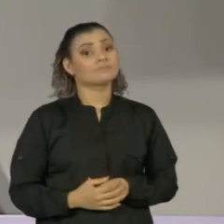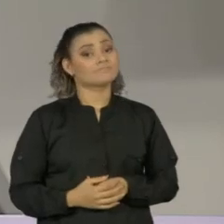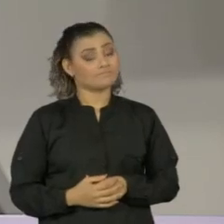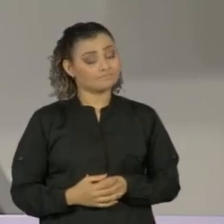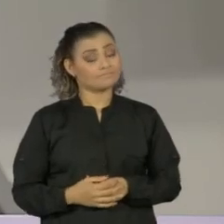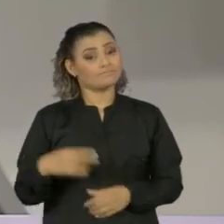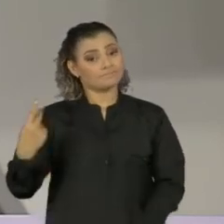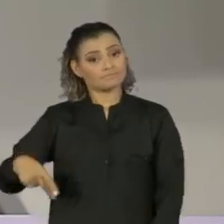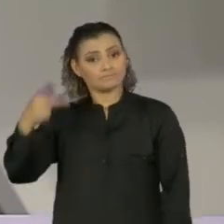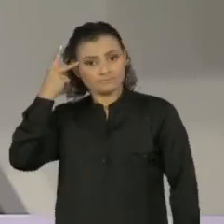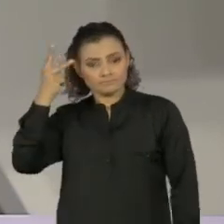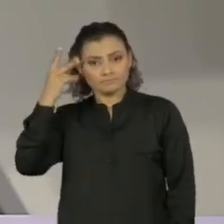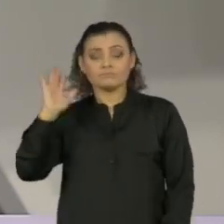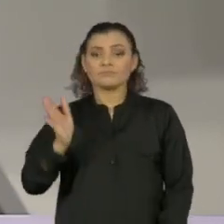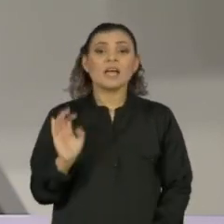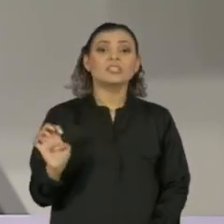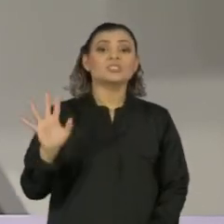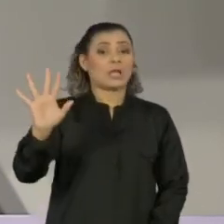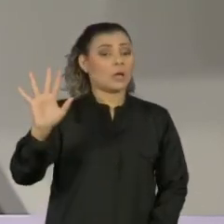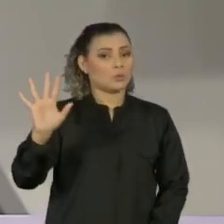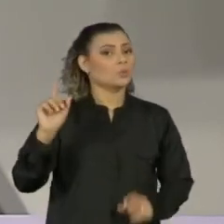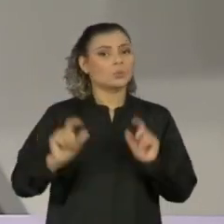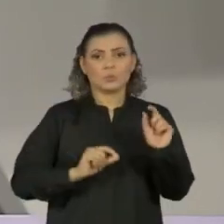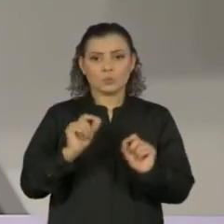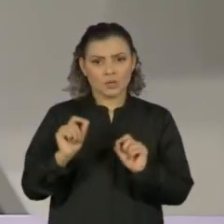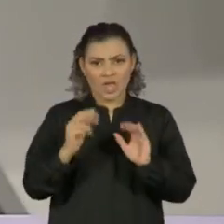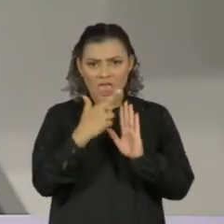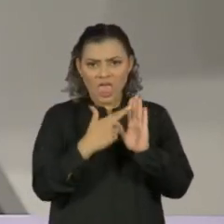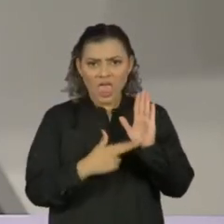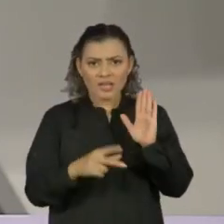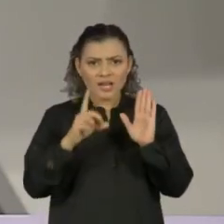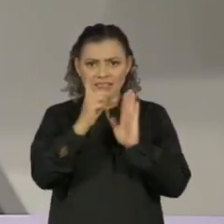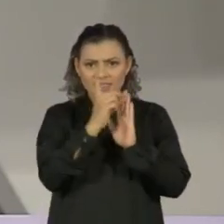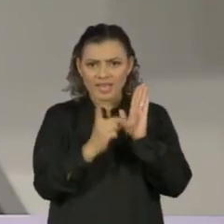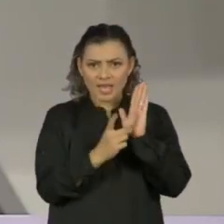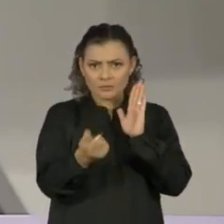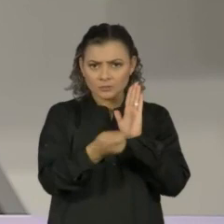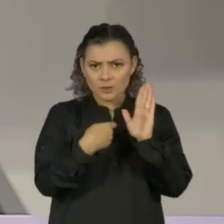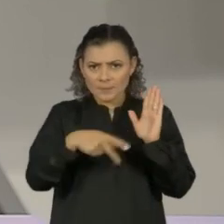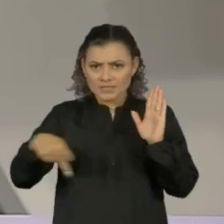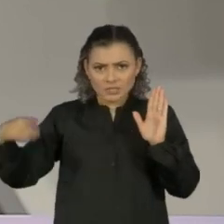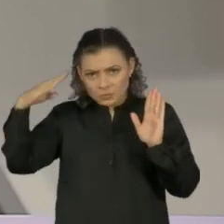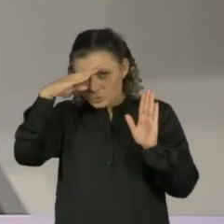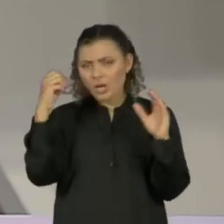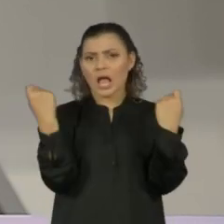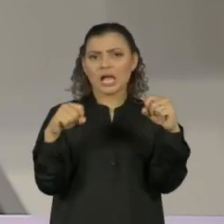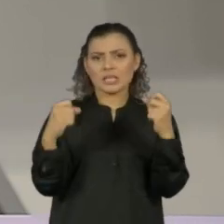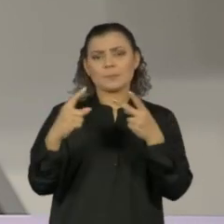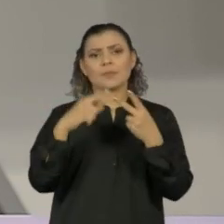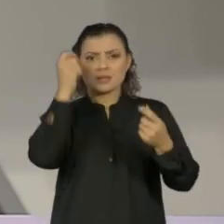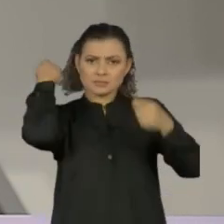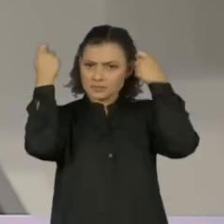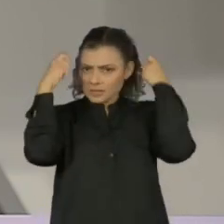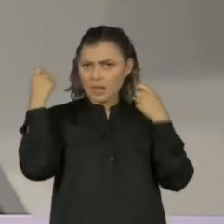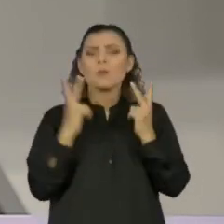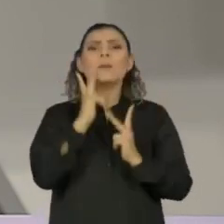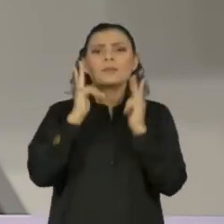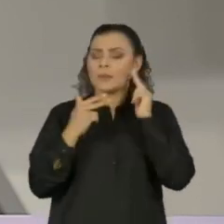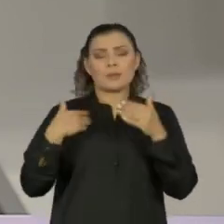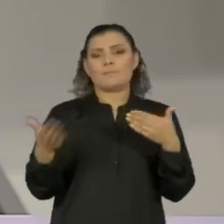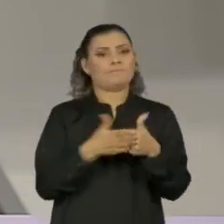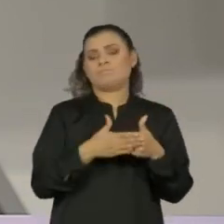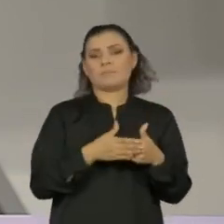São Paulo integra a lista de estados que não vão seguir o decreto presidencial que liberou academias, salões de beleza e barbearias.